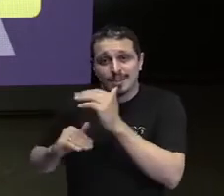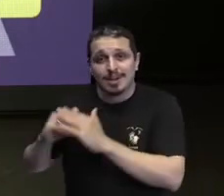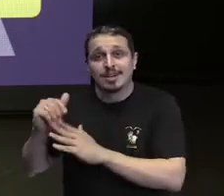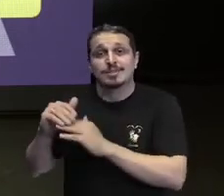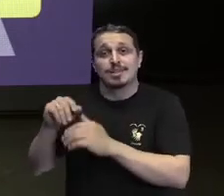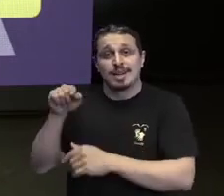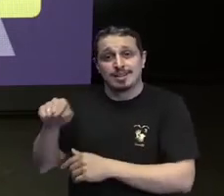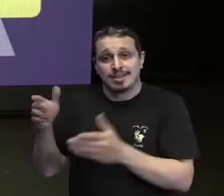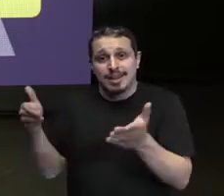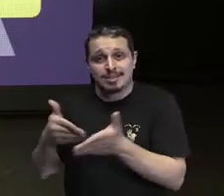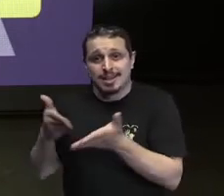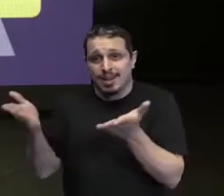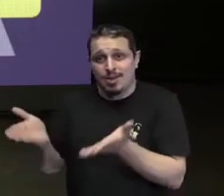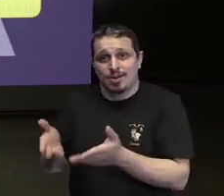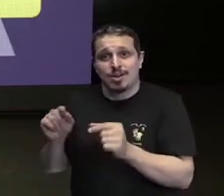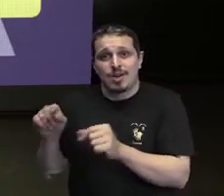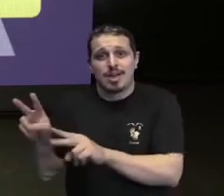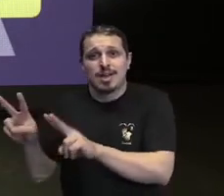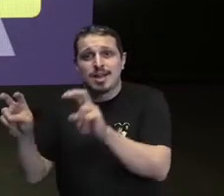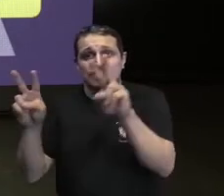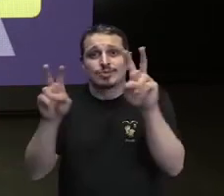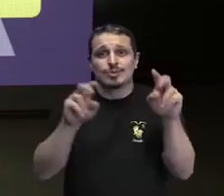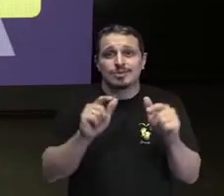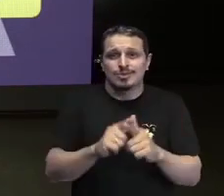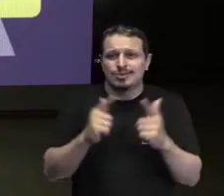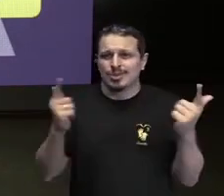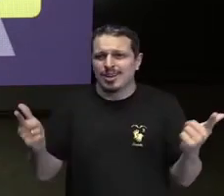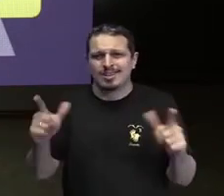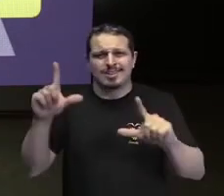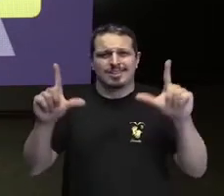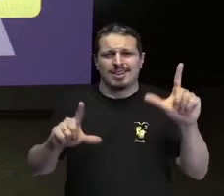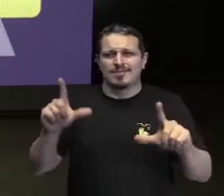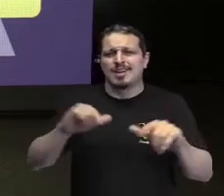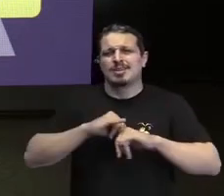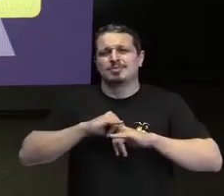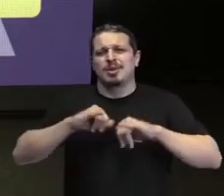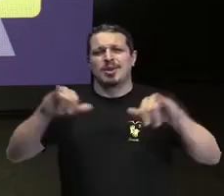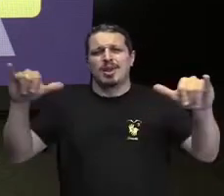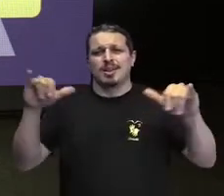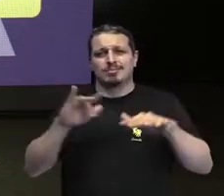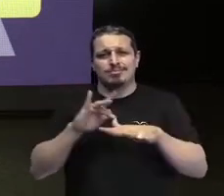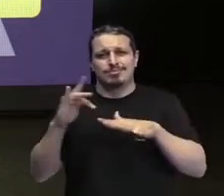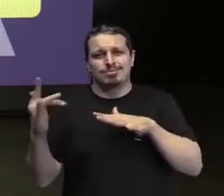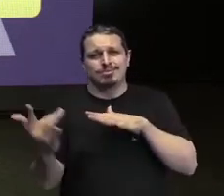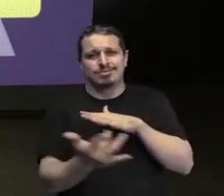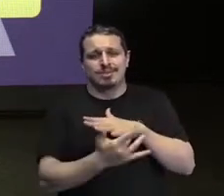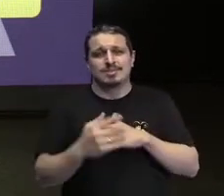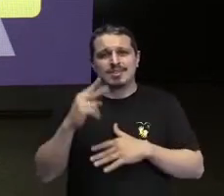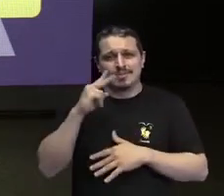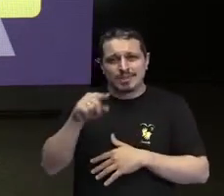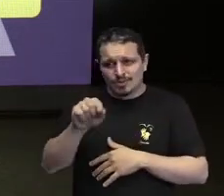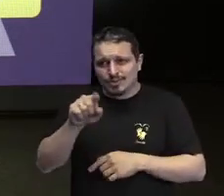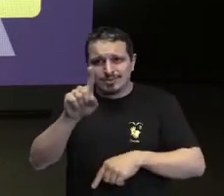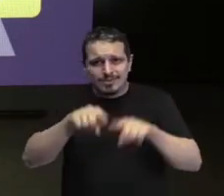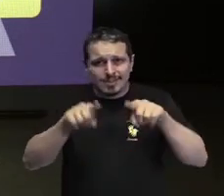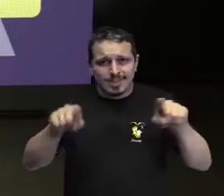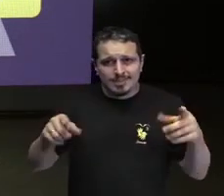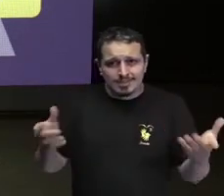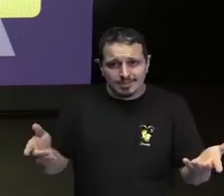esse assunto em mídia em todas as mídias essa aceitação à diversidade é meio que como